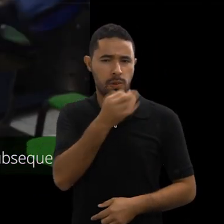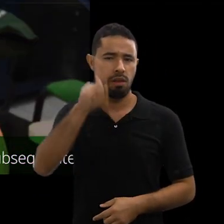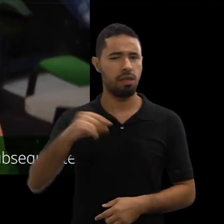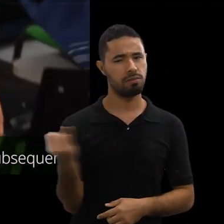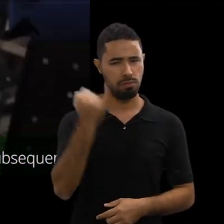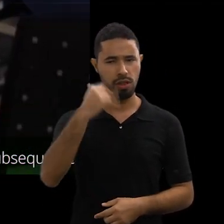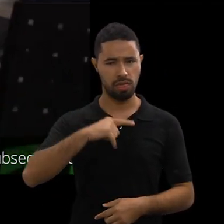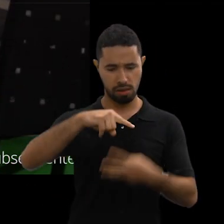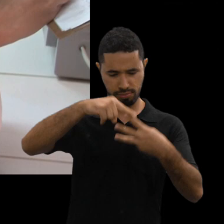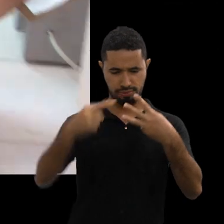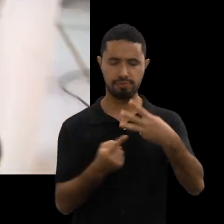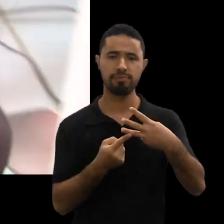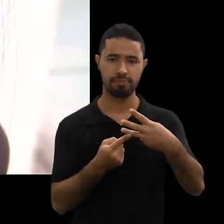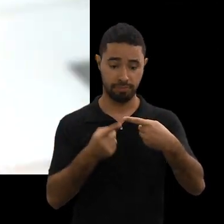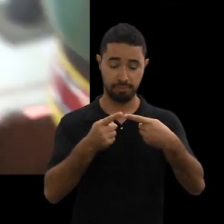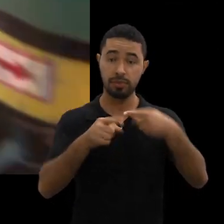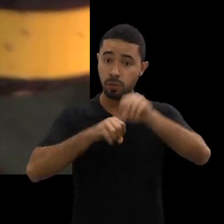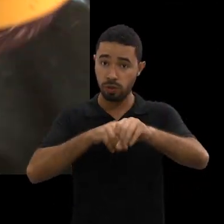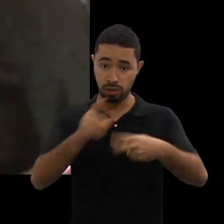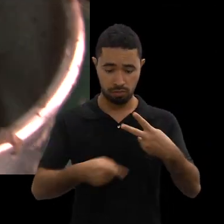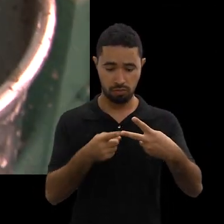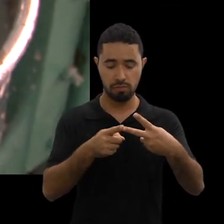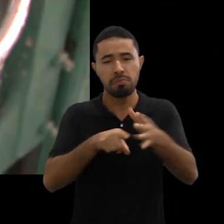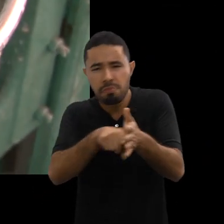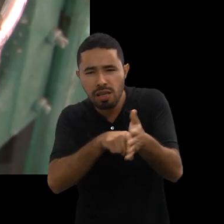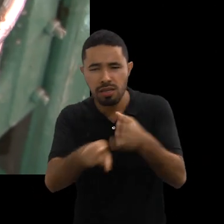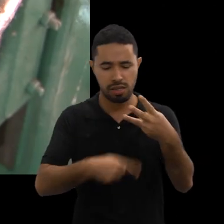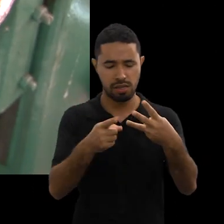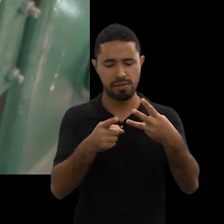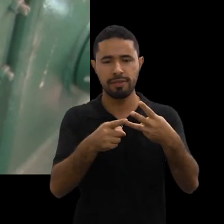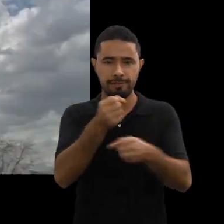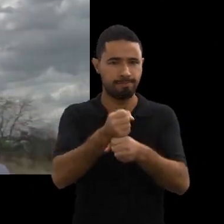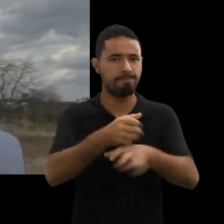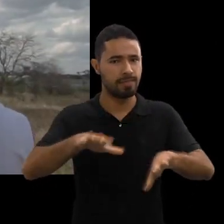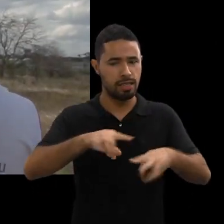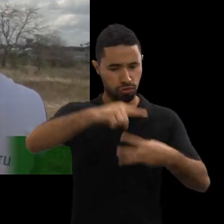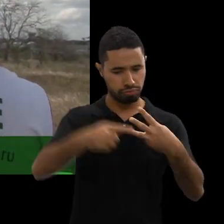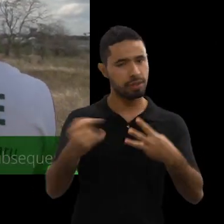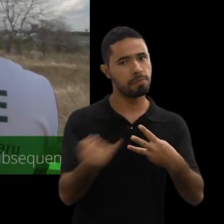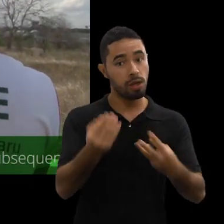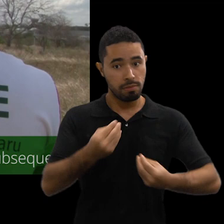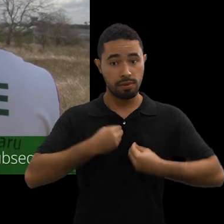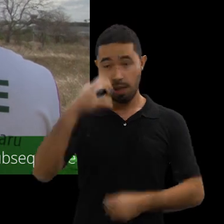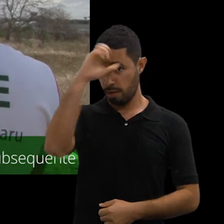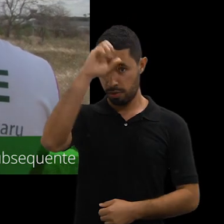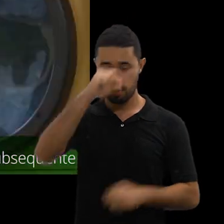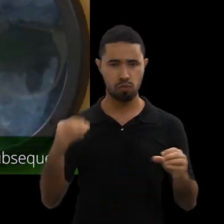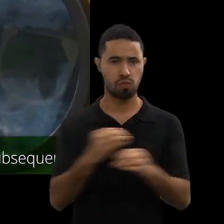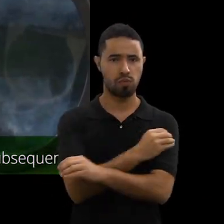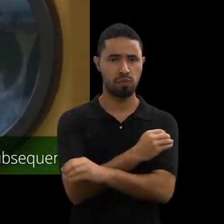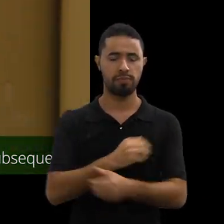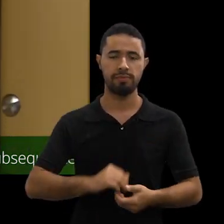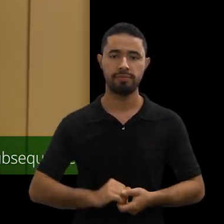esses três pilares. O ensino, a pesquisa e a extensão. Porque, baseado nesses três pilares, a gente tem uma formação integral.